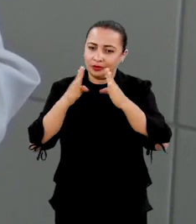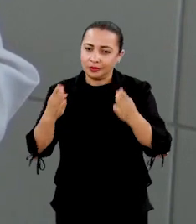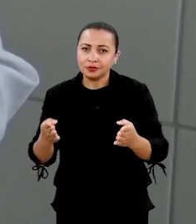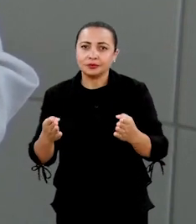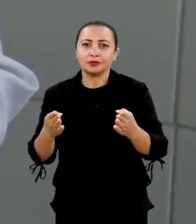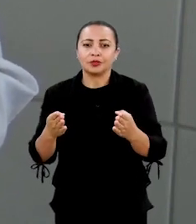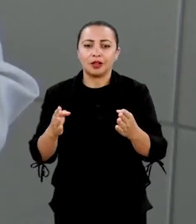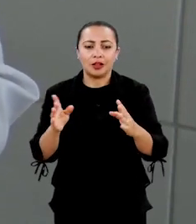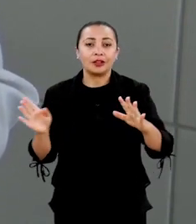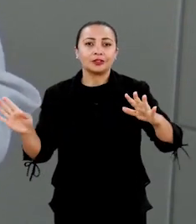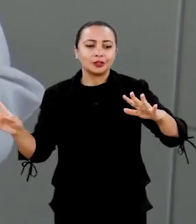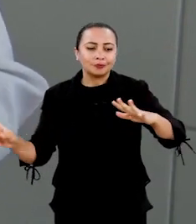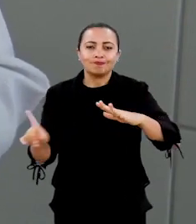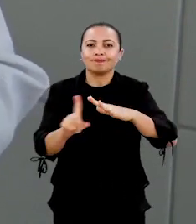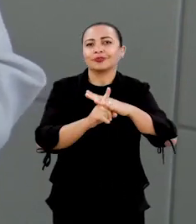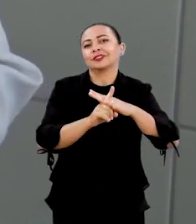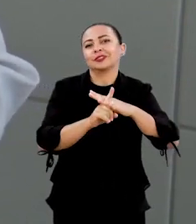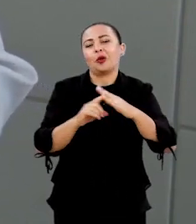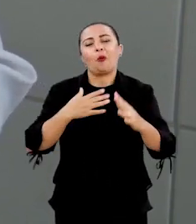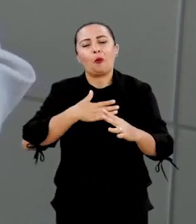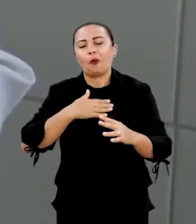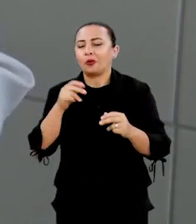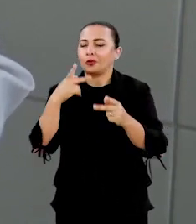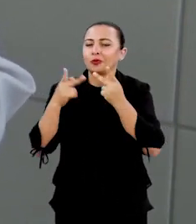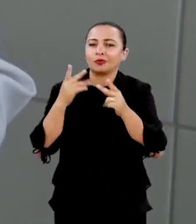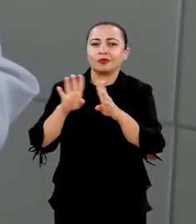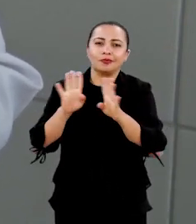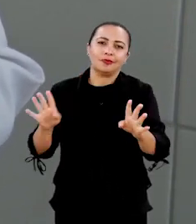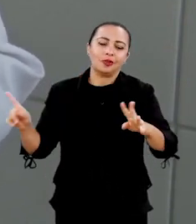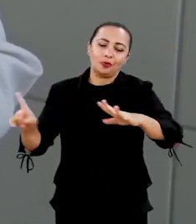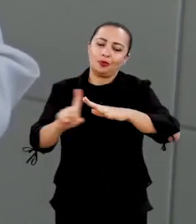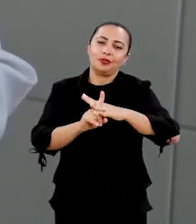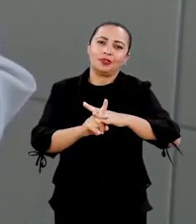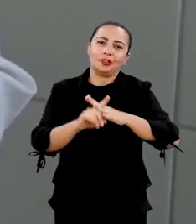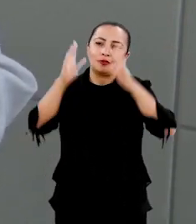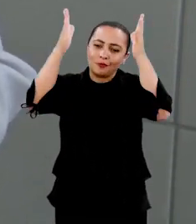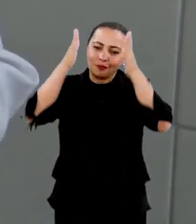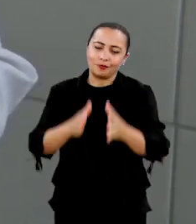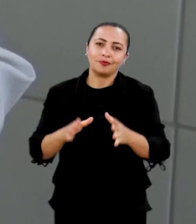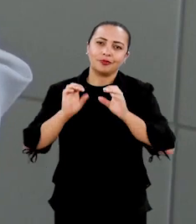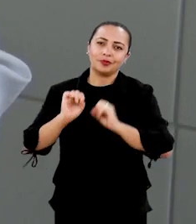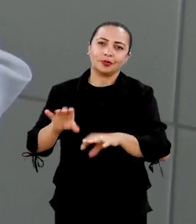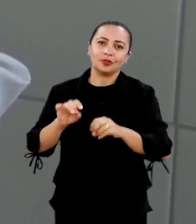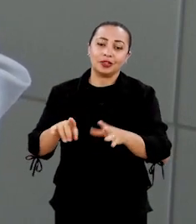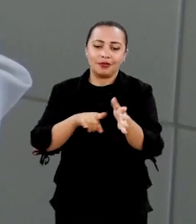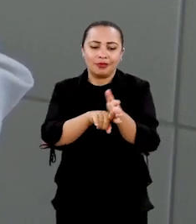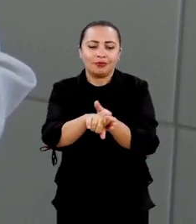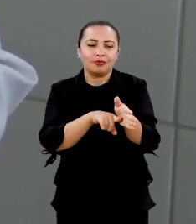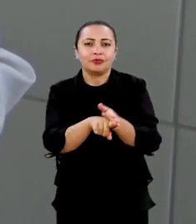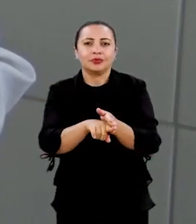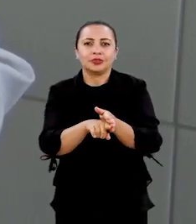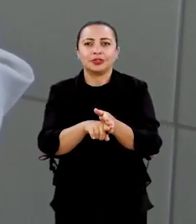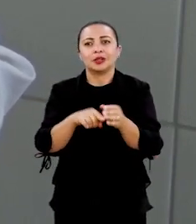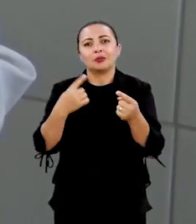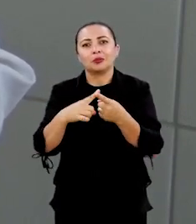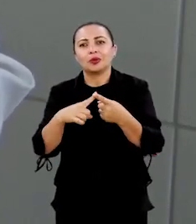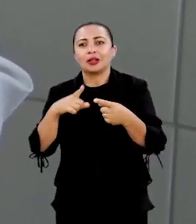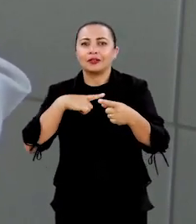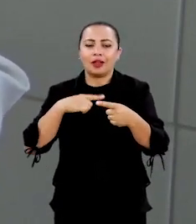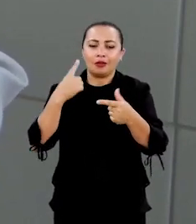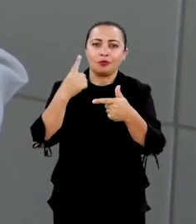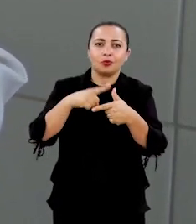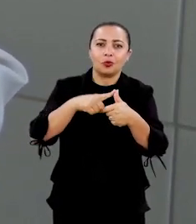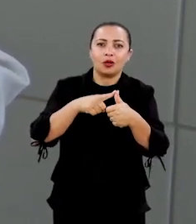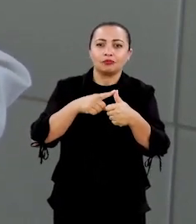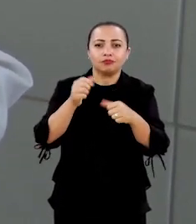projeto de integração, eu gosto de falar dessa forma, de integração, de verticalização do ensino e da pesquisa. No